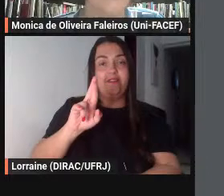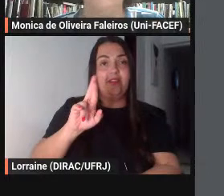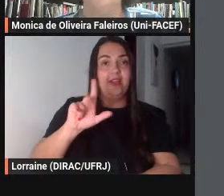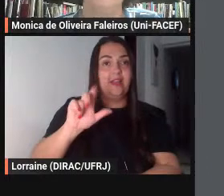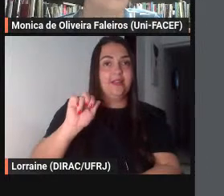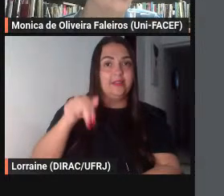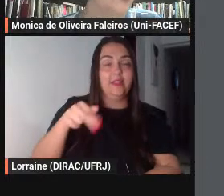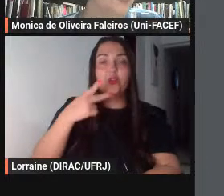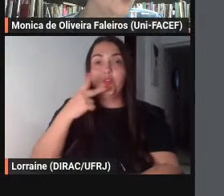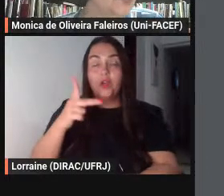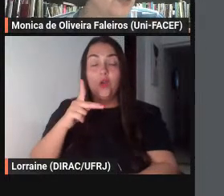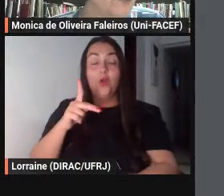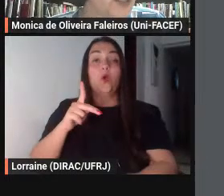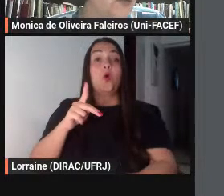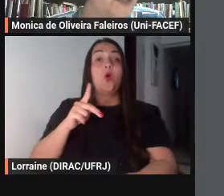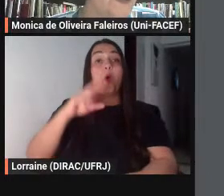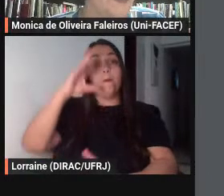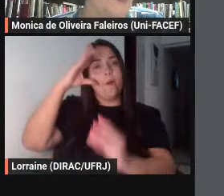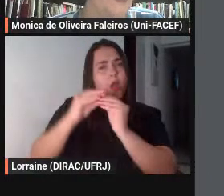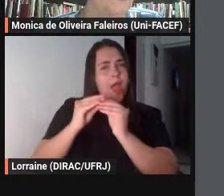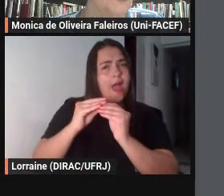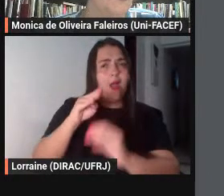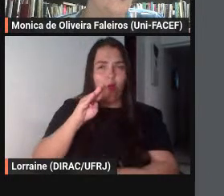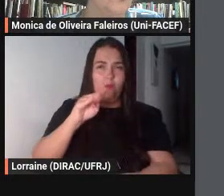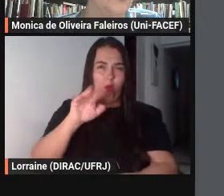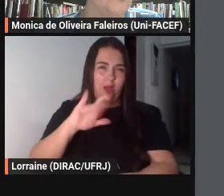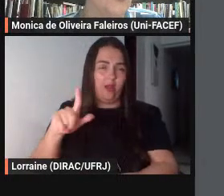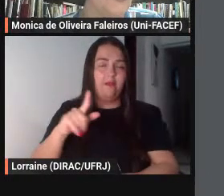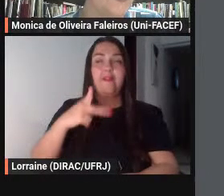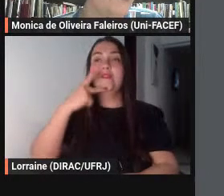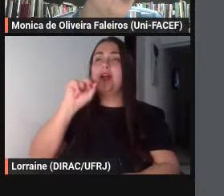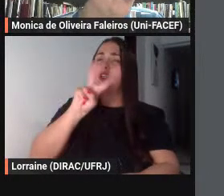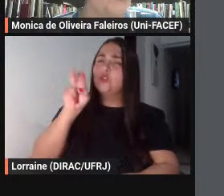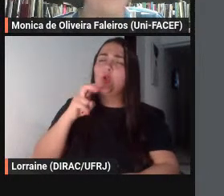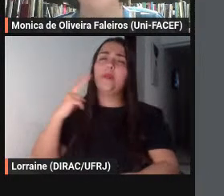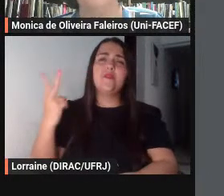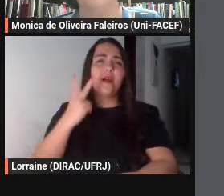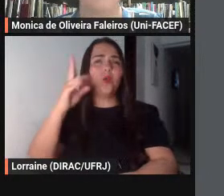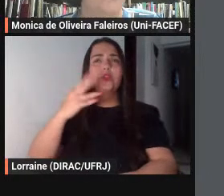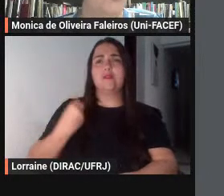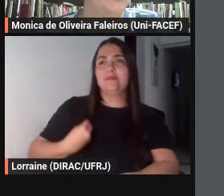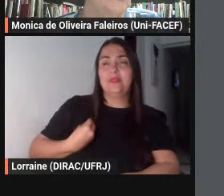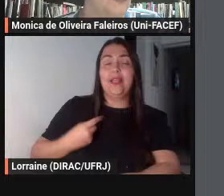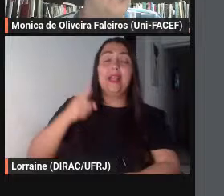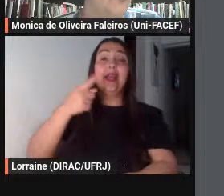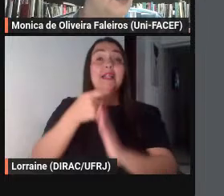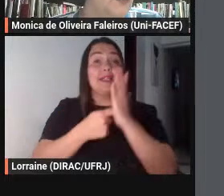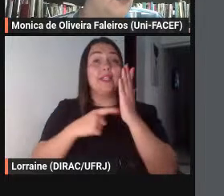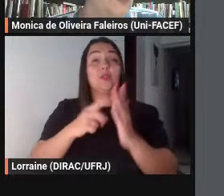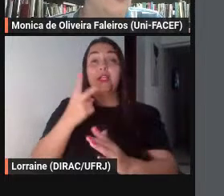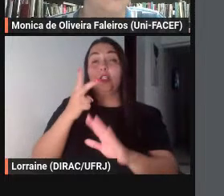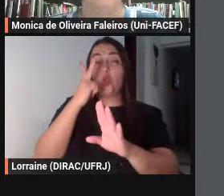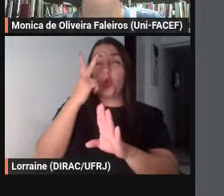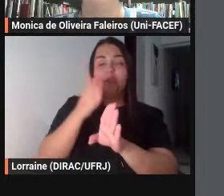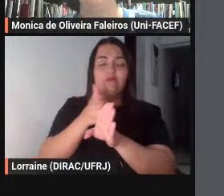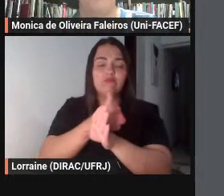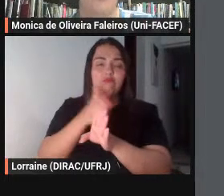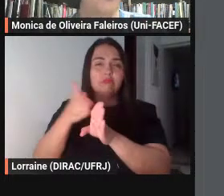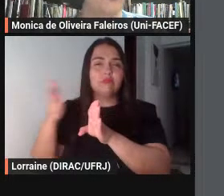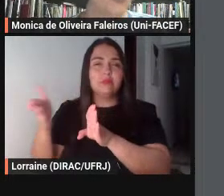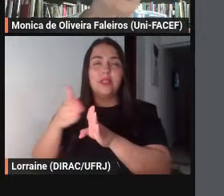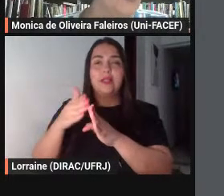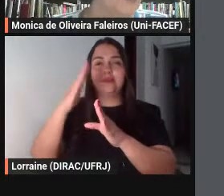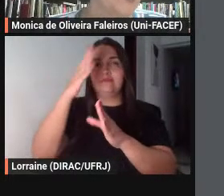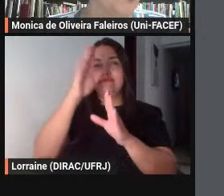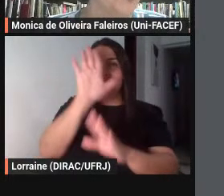um novo sentido questiona valores estabelecidos o texto em si propõe uma dupla interpretação enfim